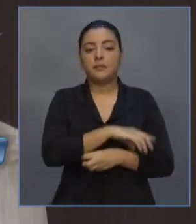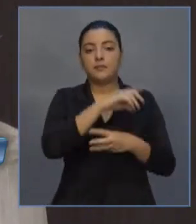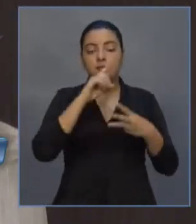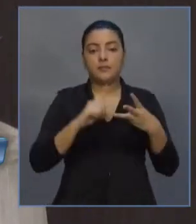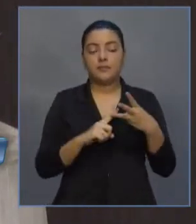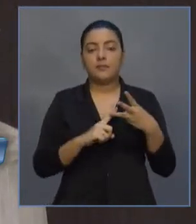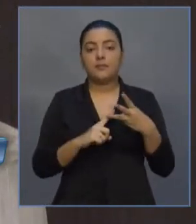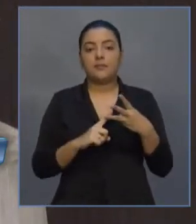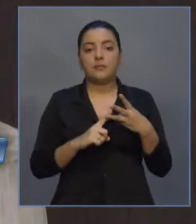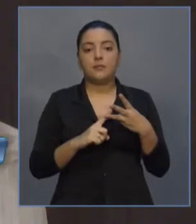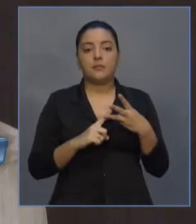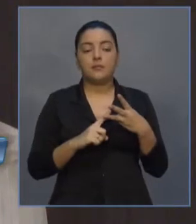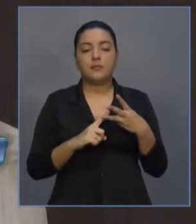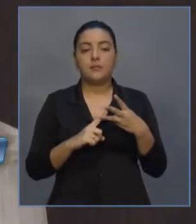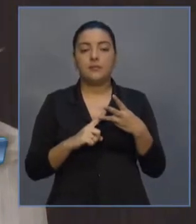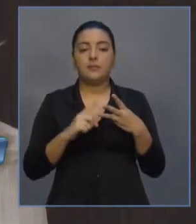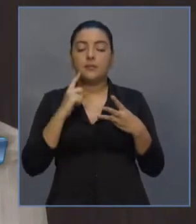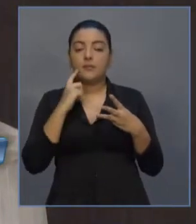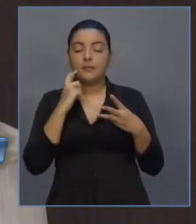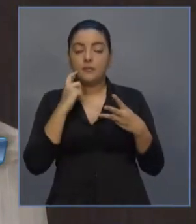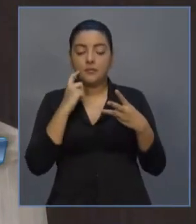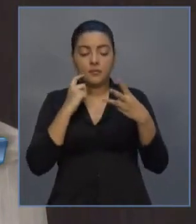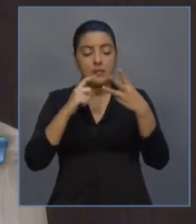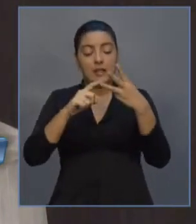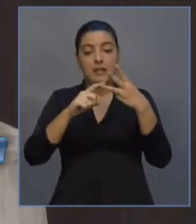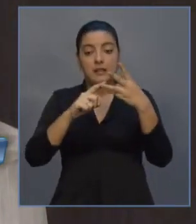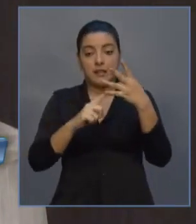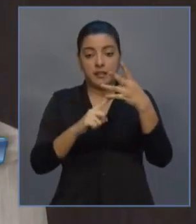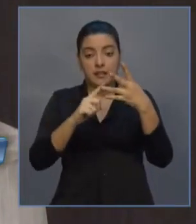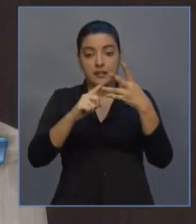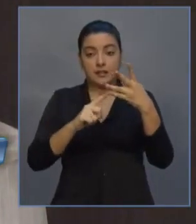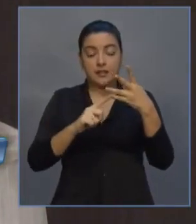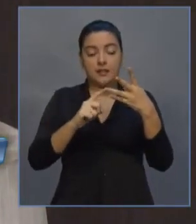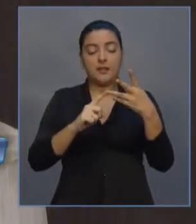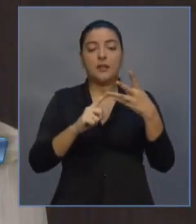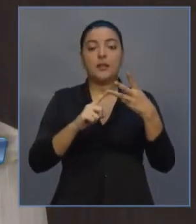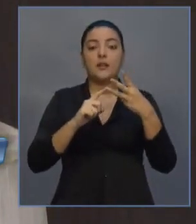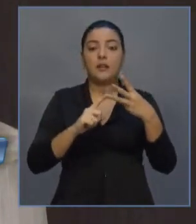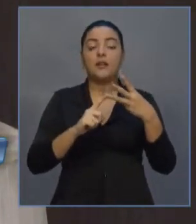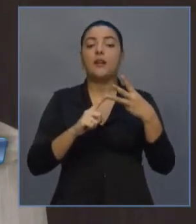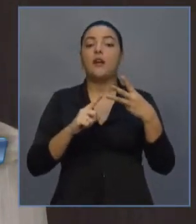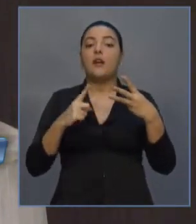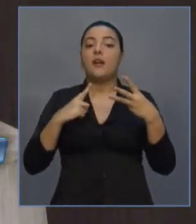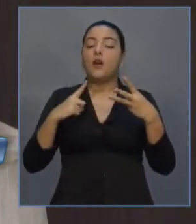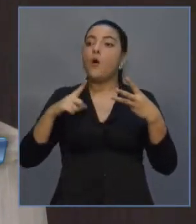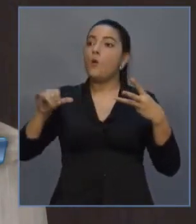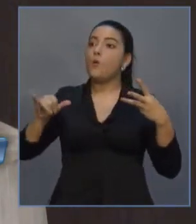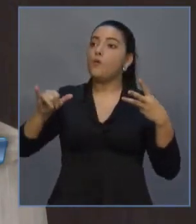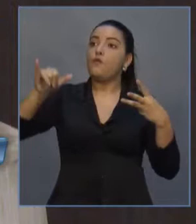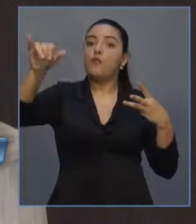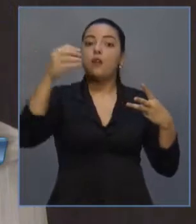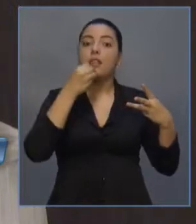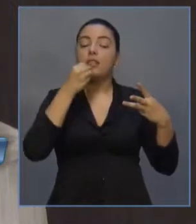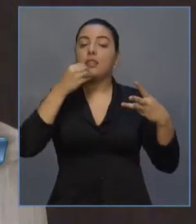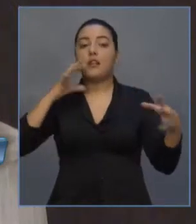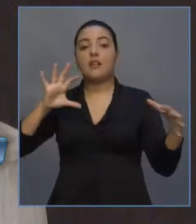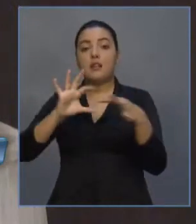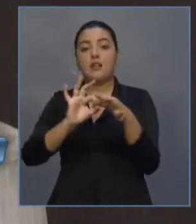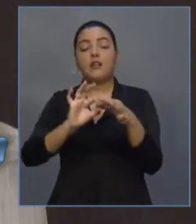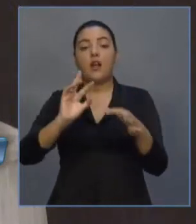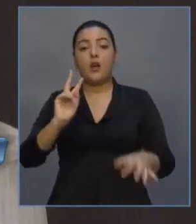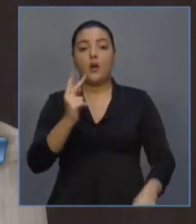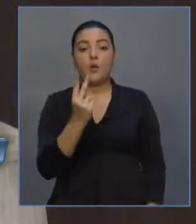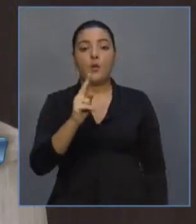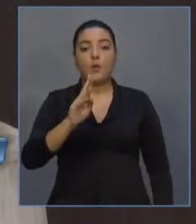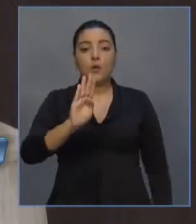widebody. Aí o terceiro e o quarto critério eram as operações dos voos deveriam estar vinculadas ao hub,